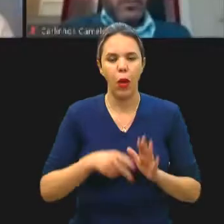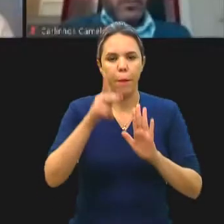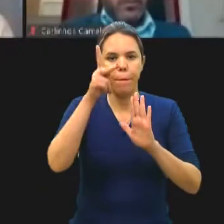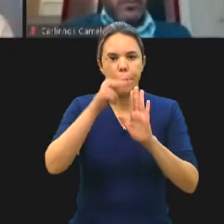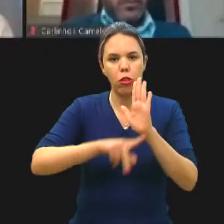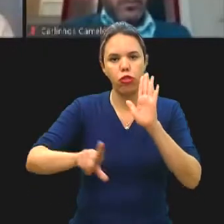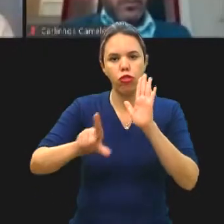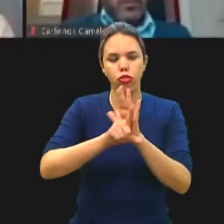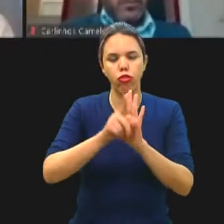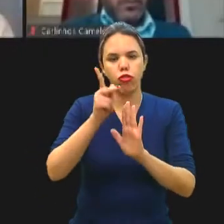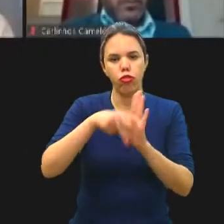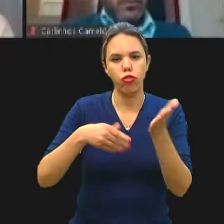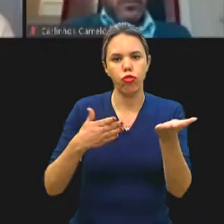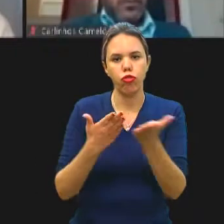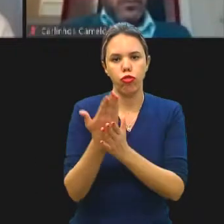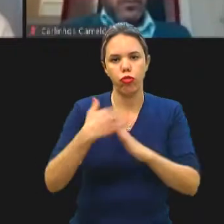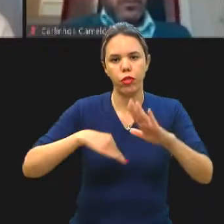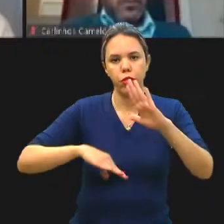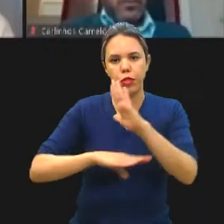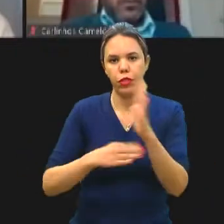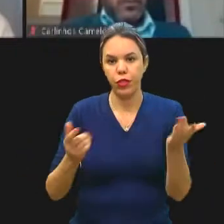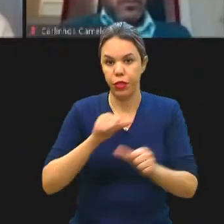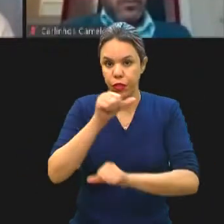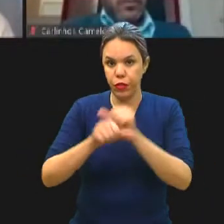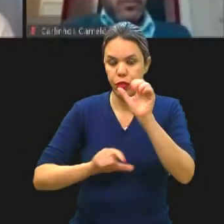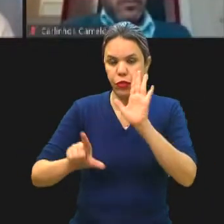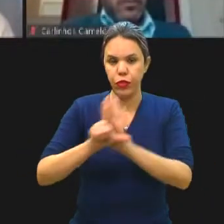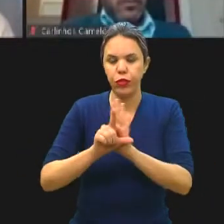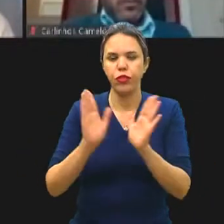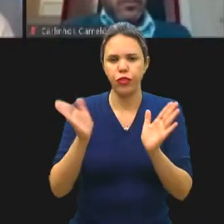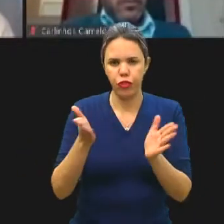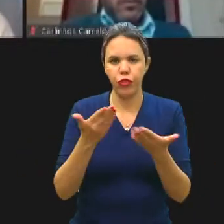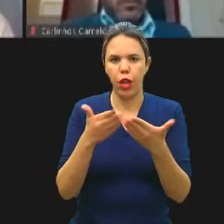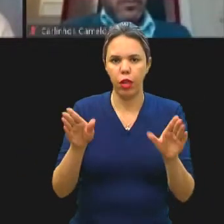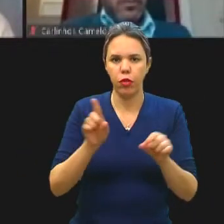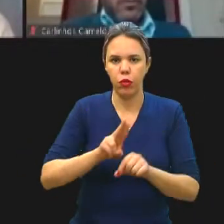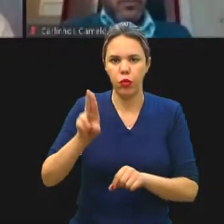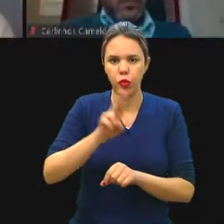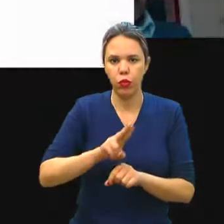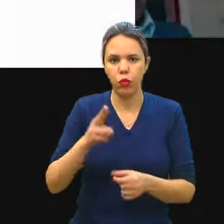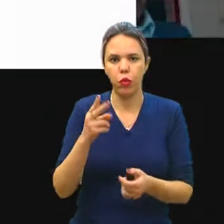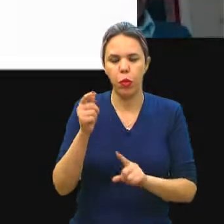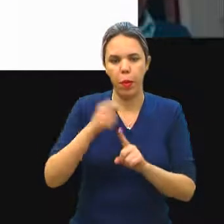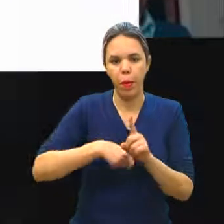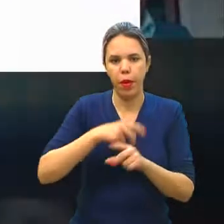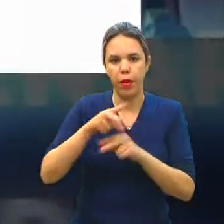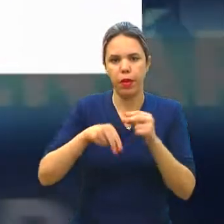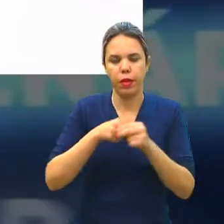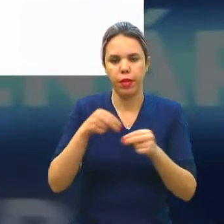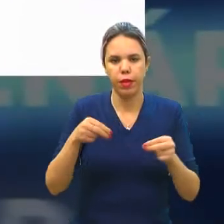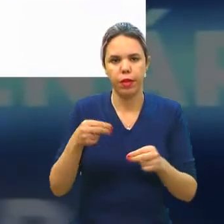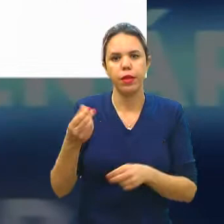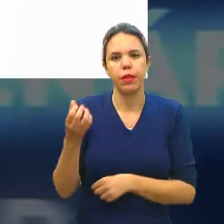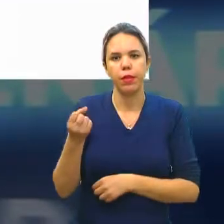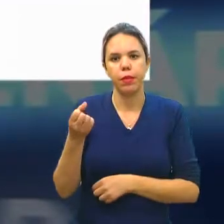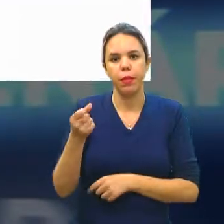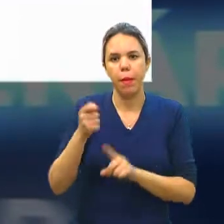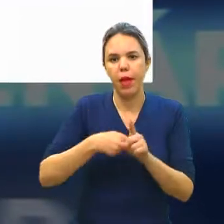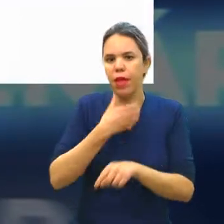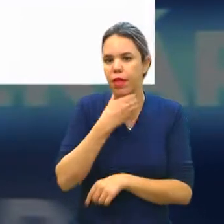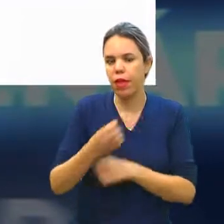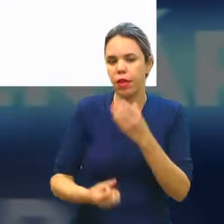O projeto de lei aprovado pela Câmara agora virou lei e já está em vigor. O mês do Laço Branco passa a ser